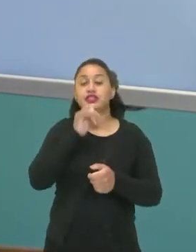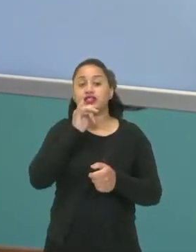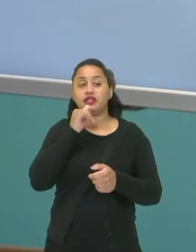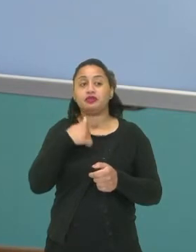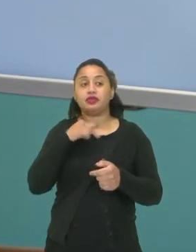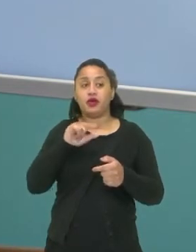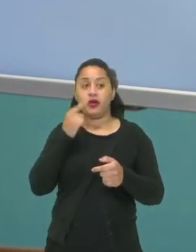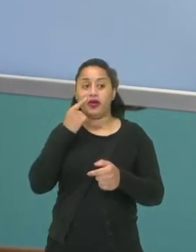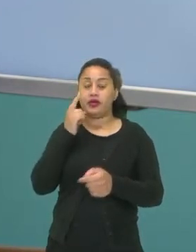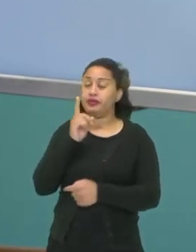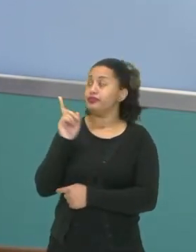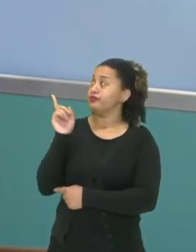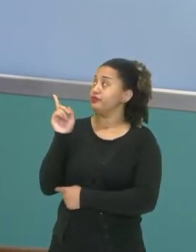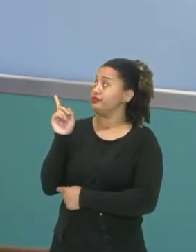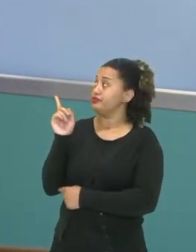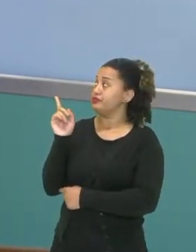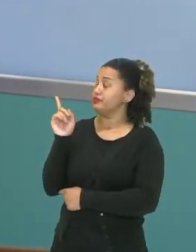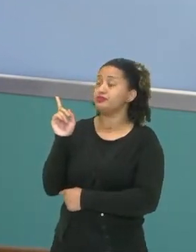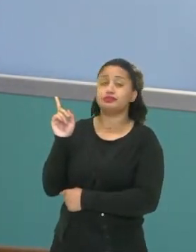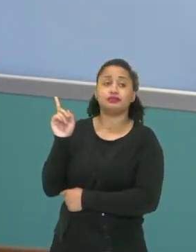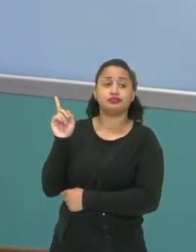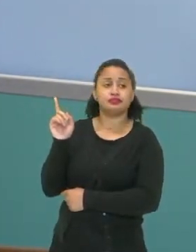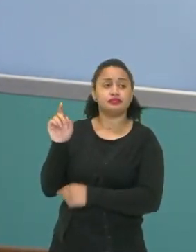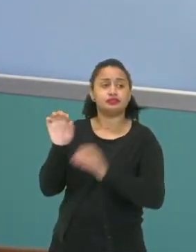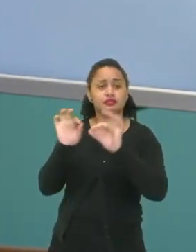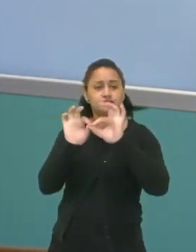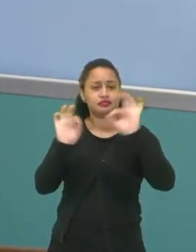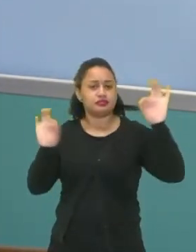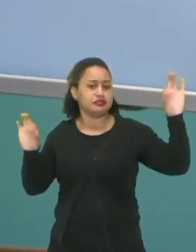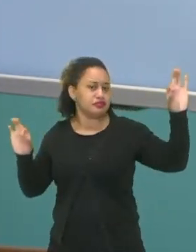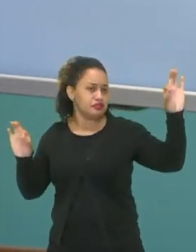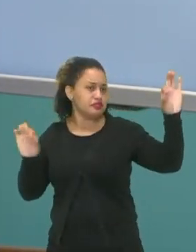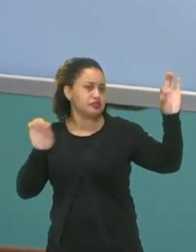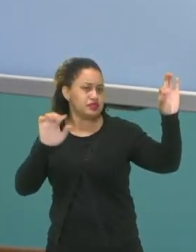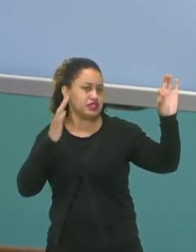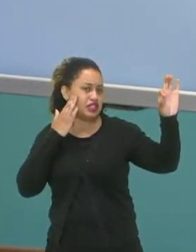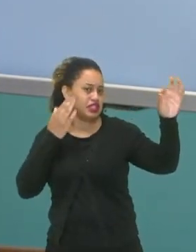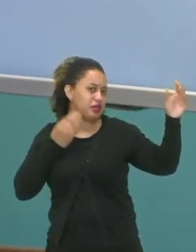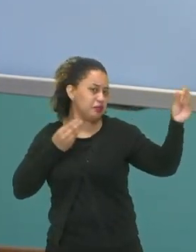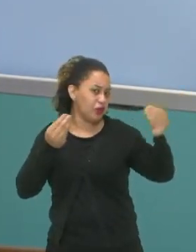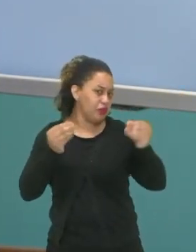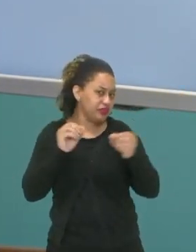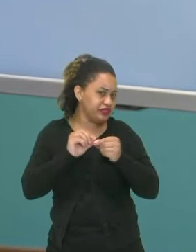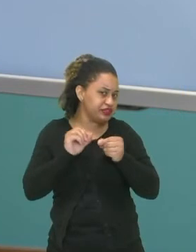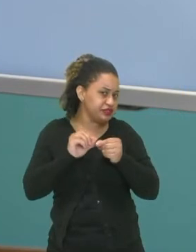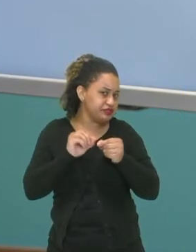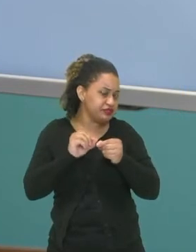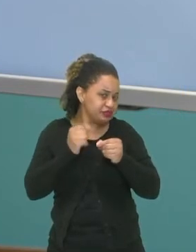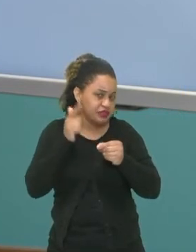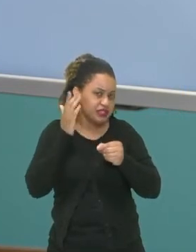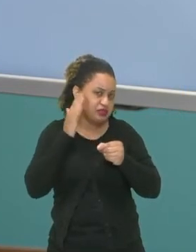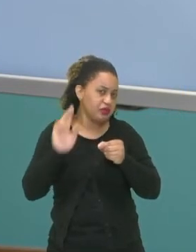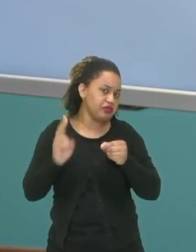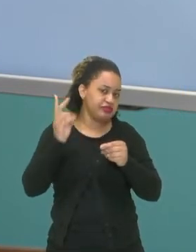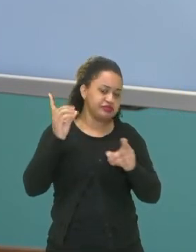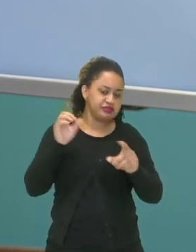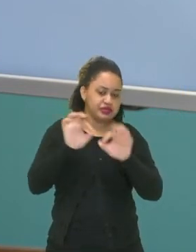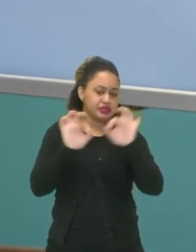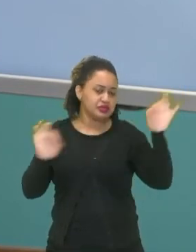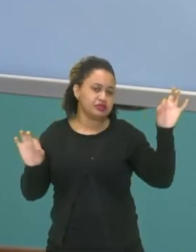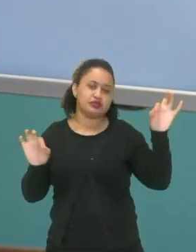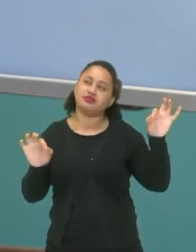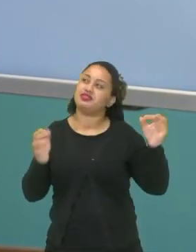bonequinho e quisesse aqui no ponto de interrogação saber qual a distância, vocês saberiam fazer essa distância? Alguns diziam assim, né?